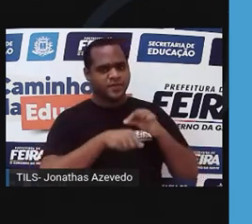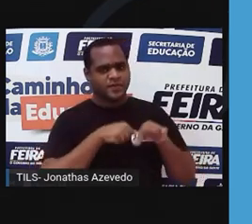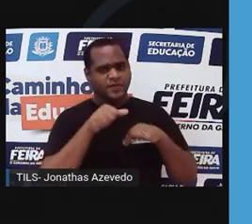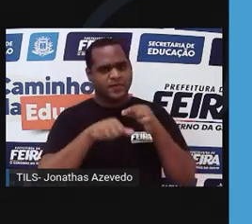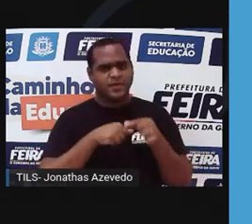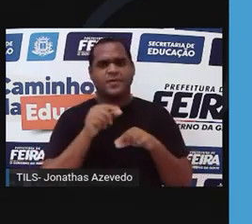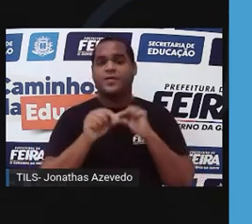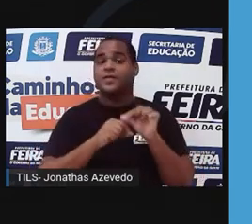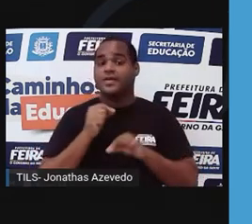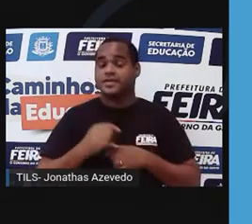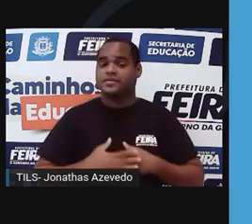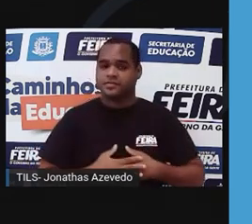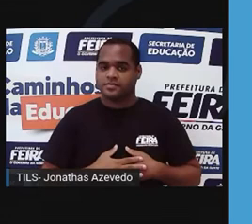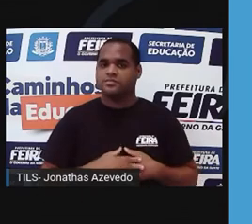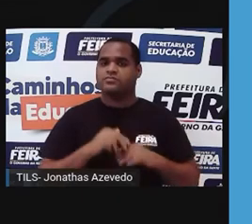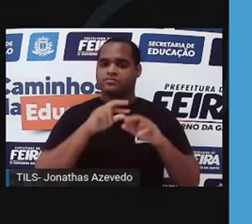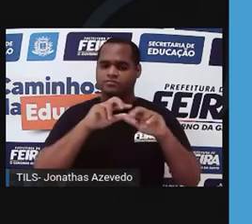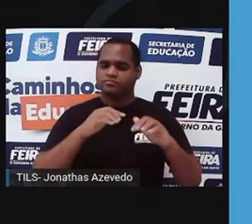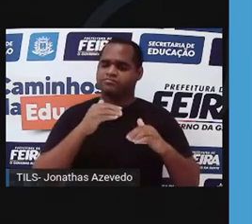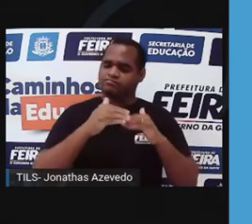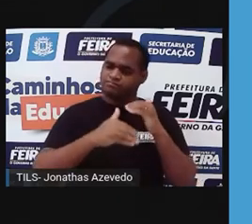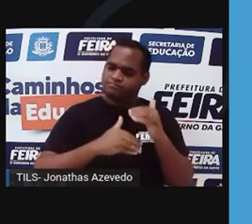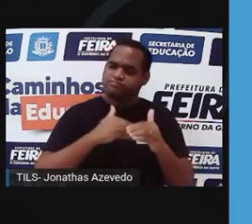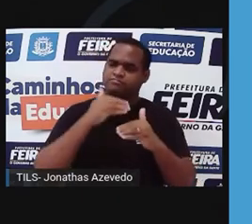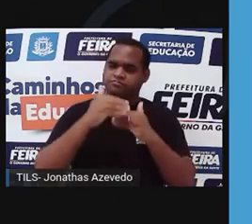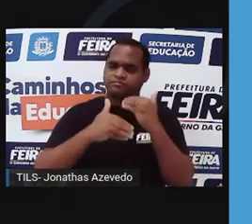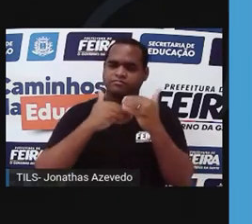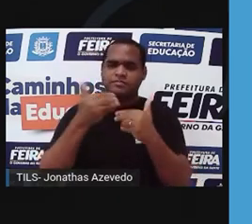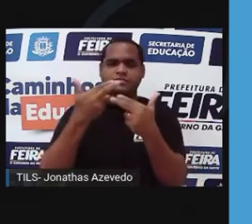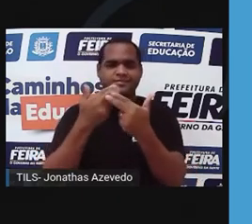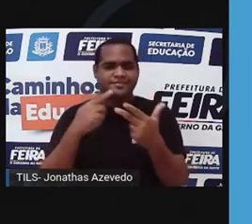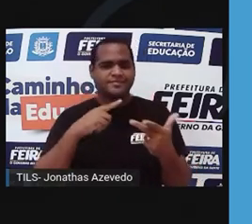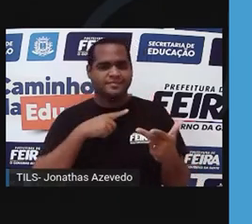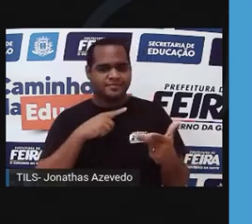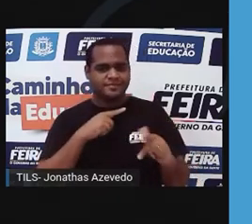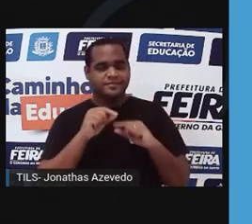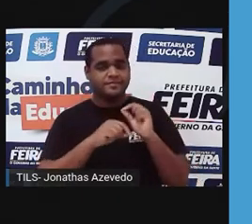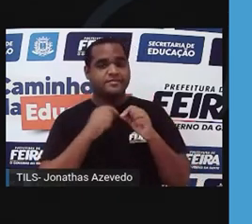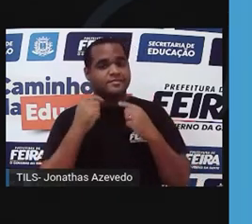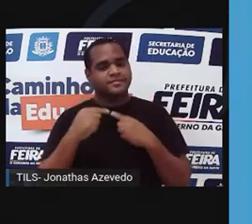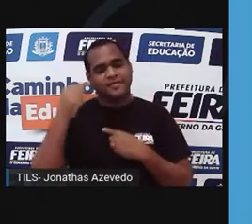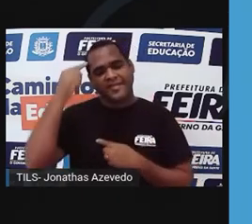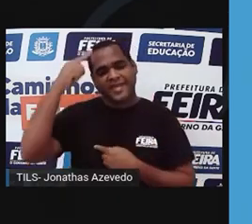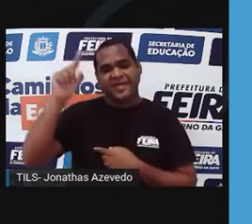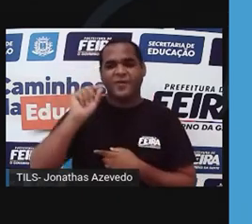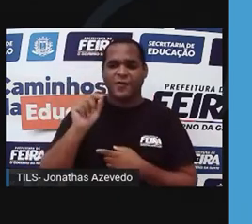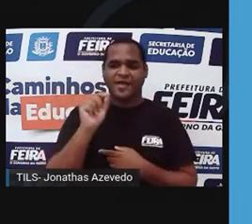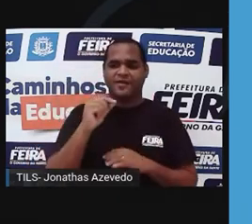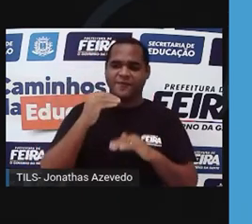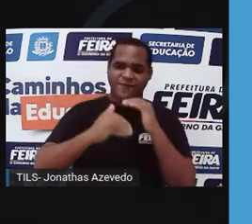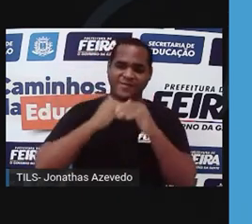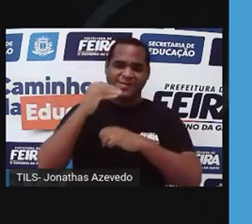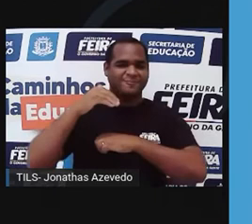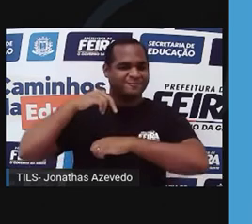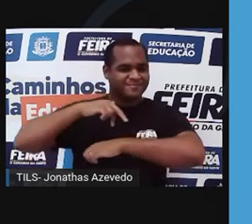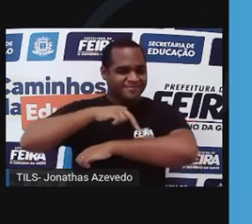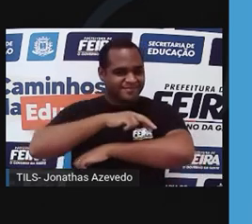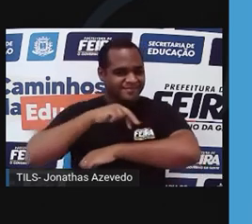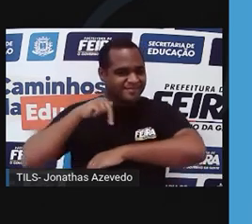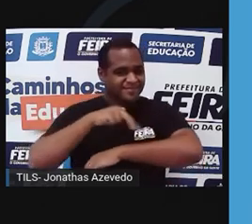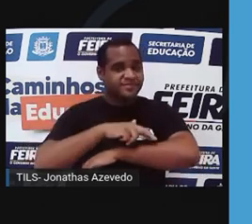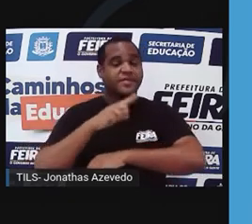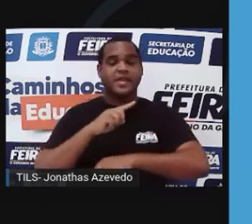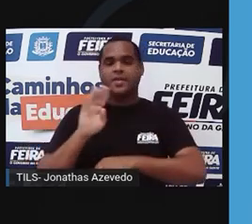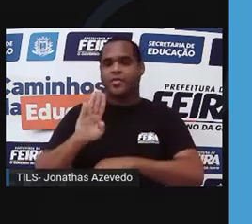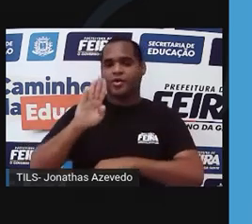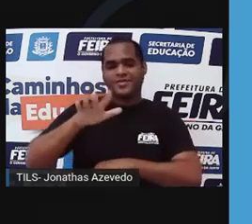E esses foram os caminhos para que chegassem à ideia que a gente chama de evolução. A evolução é uma área da